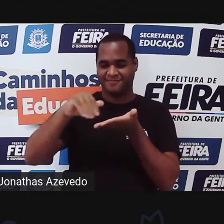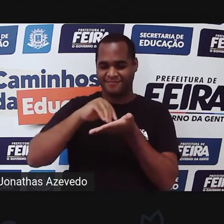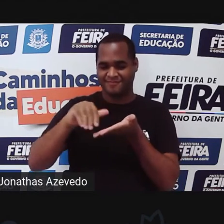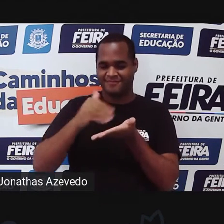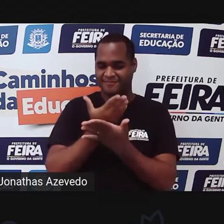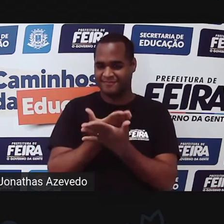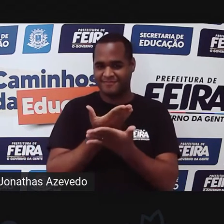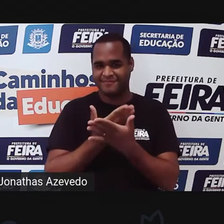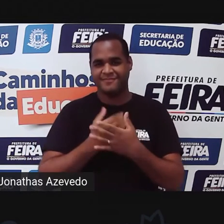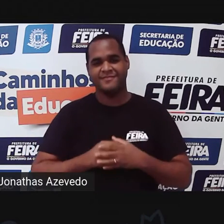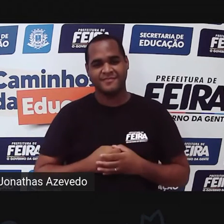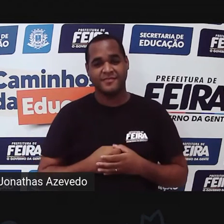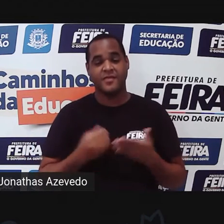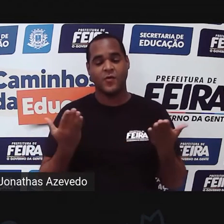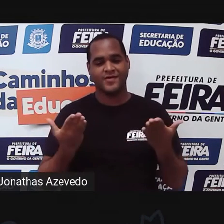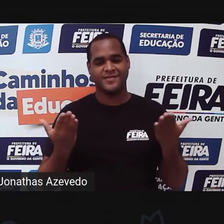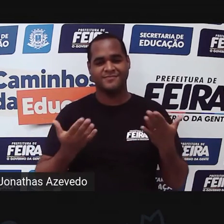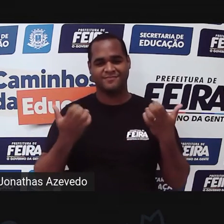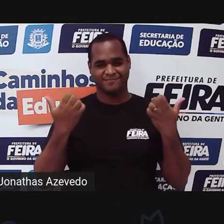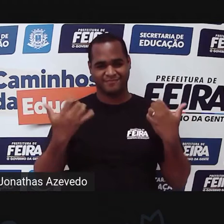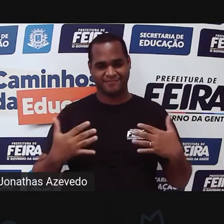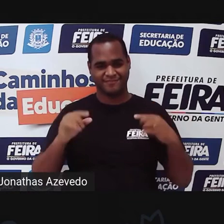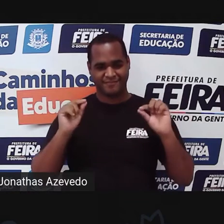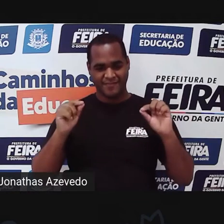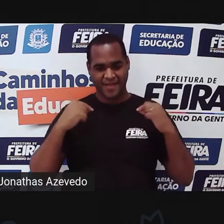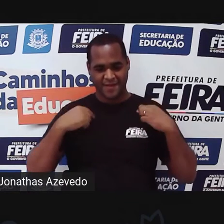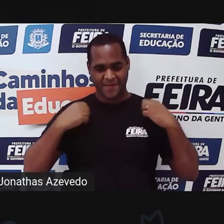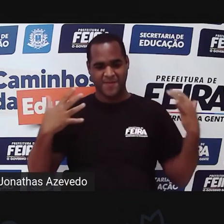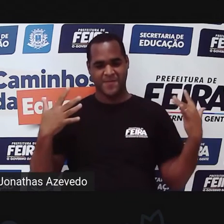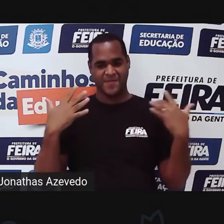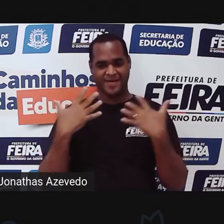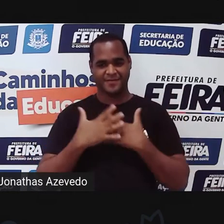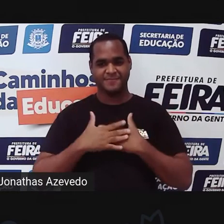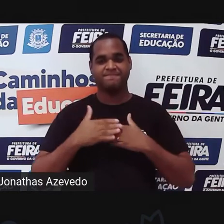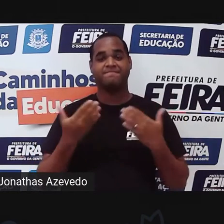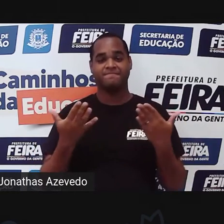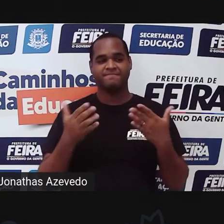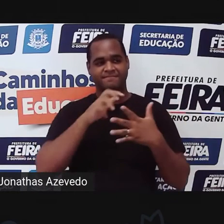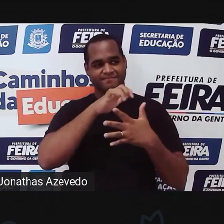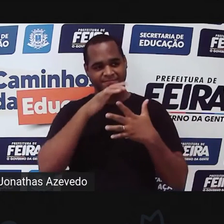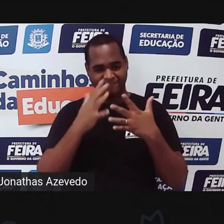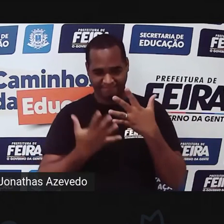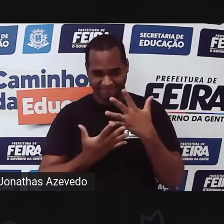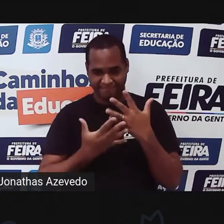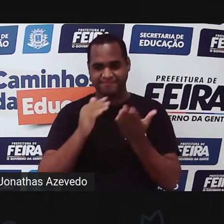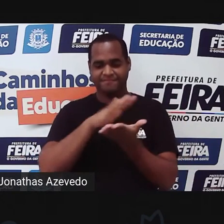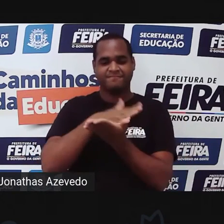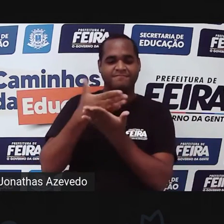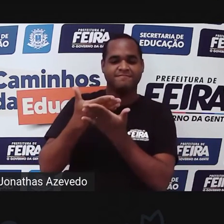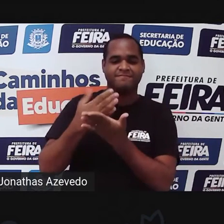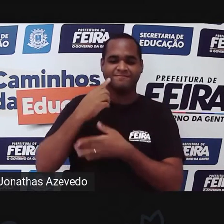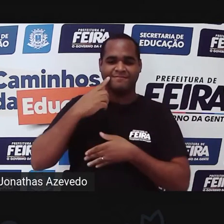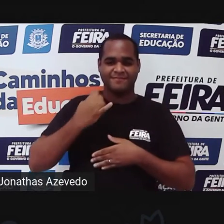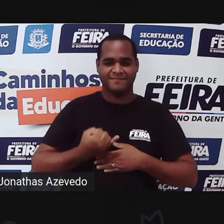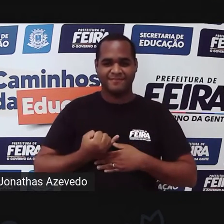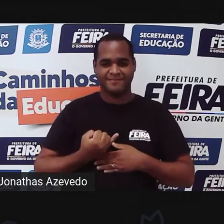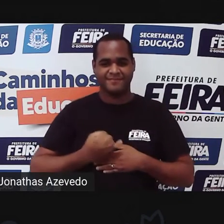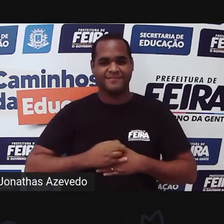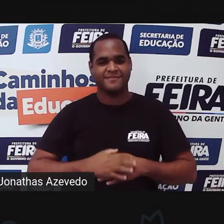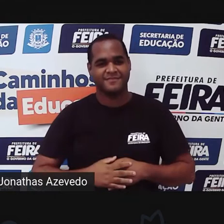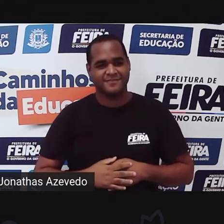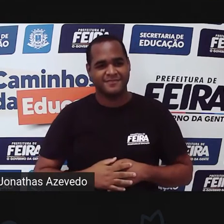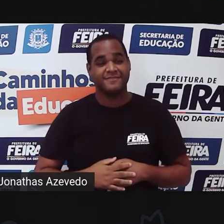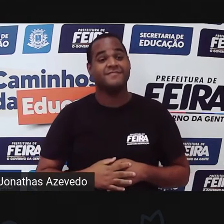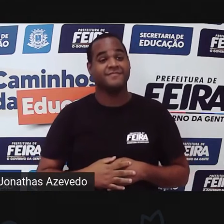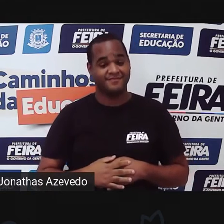Municipal de Educação. Hoje eu estou vestindo um jaleco branco e a gente tem a participação na nossa aula do intérprete o Jônatas. Vou